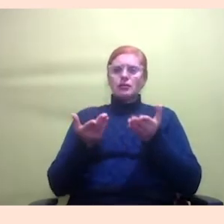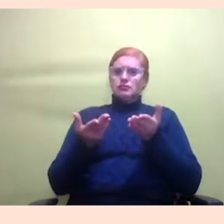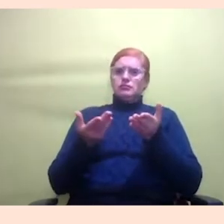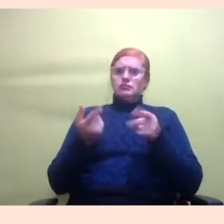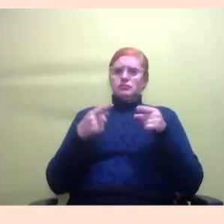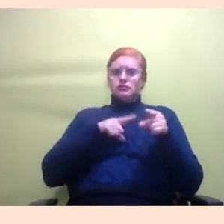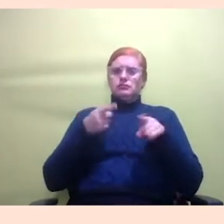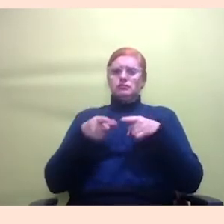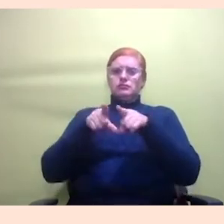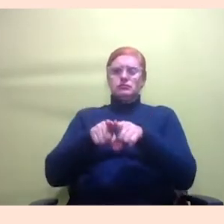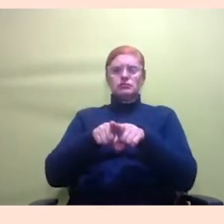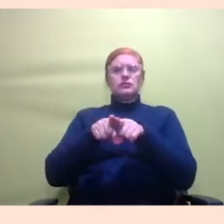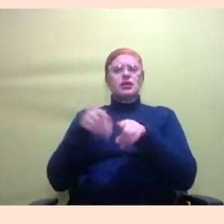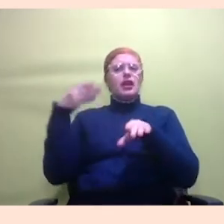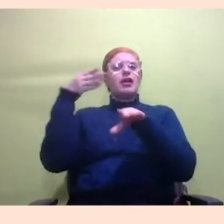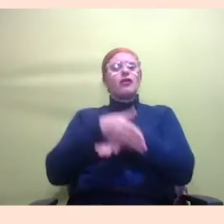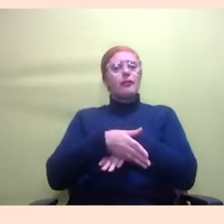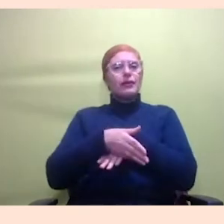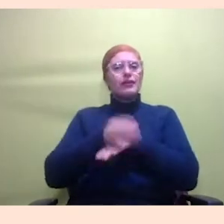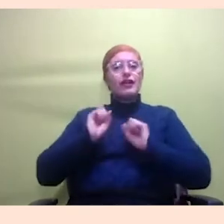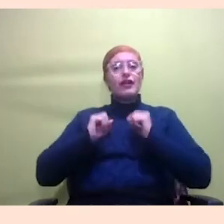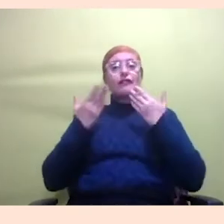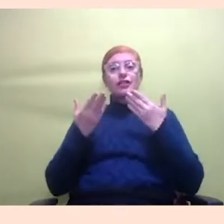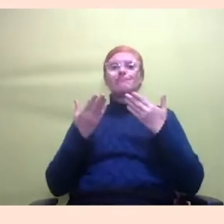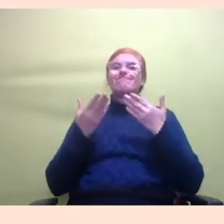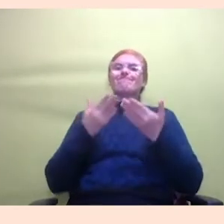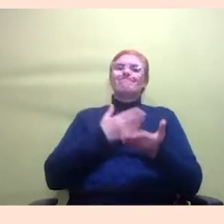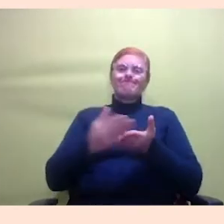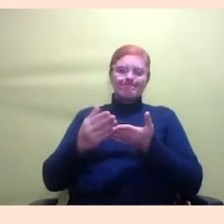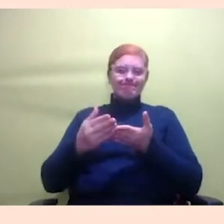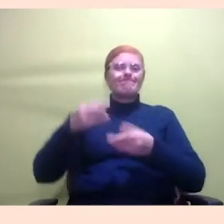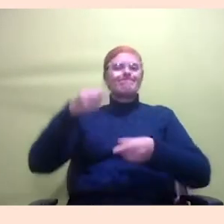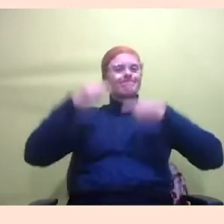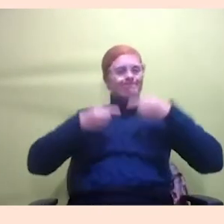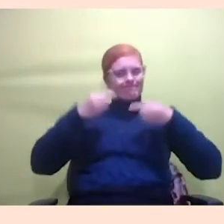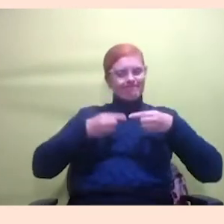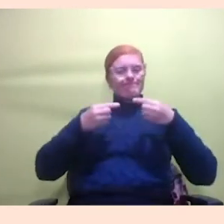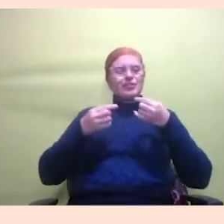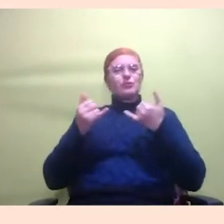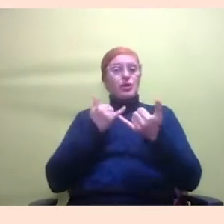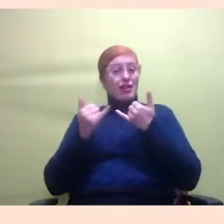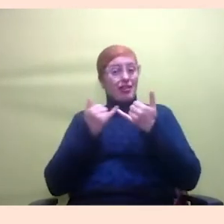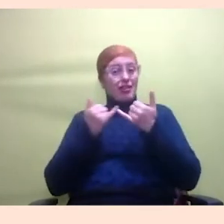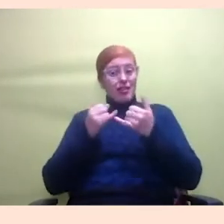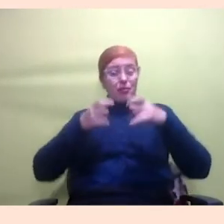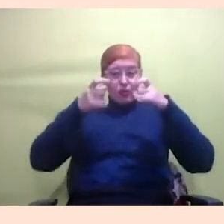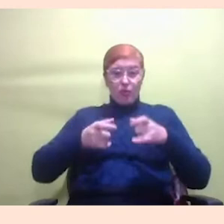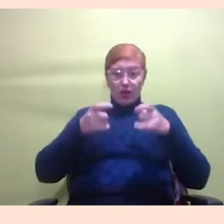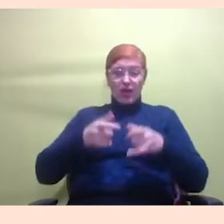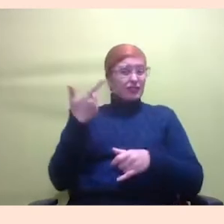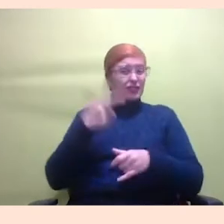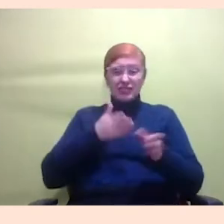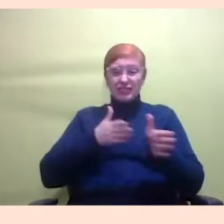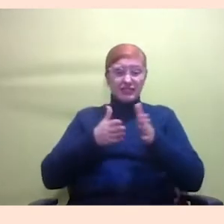apareceu e aí a gente começou esse debate e aí a gente descobriu que por exemplo o local não só não garantiu o acesso dessa companheira como o